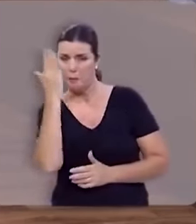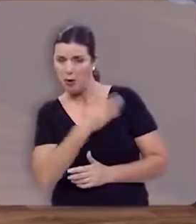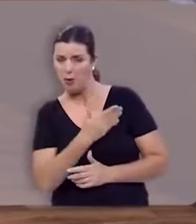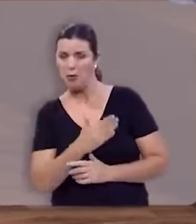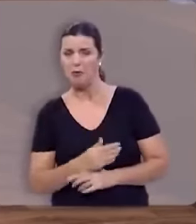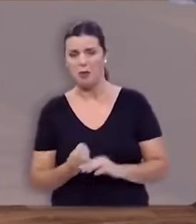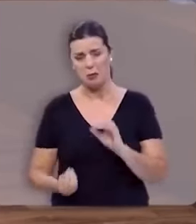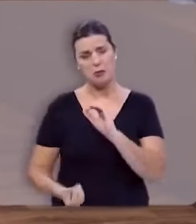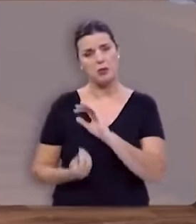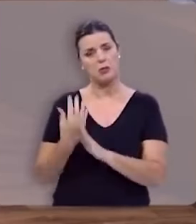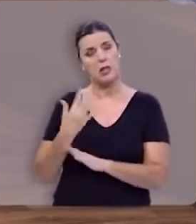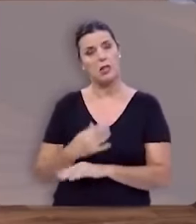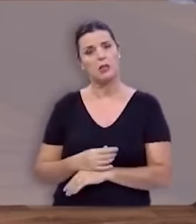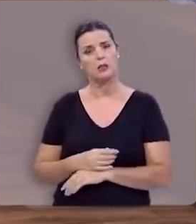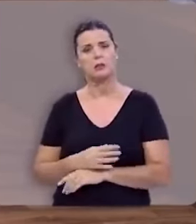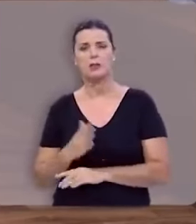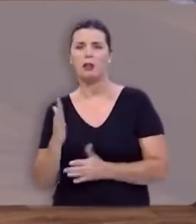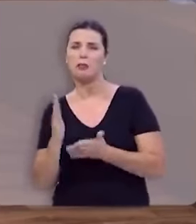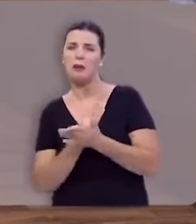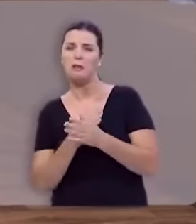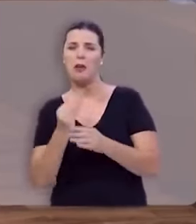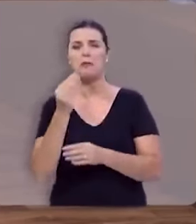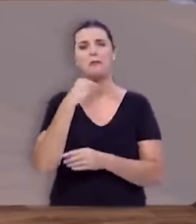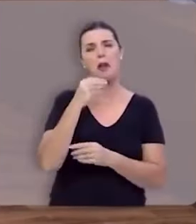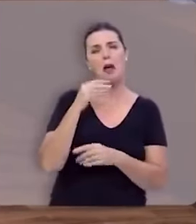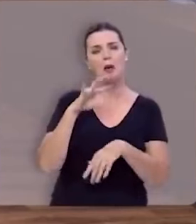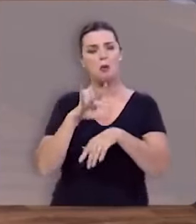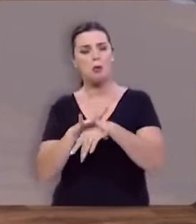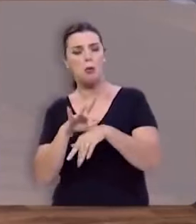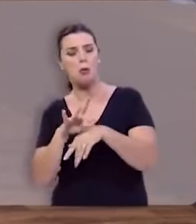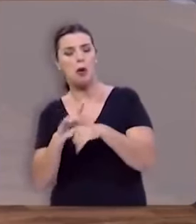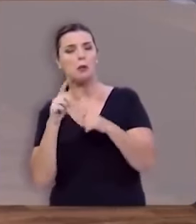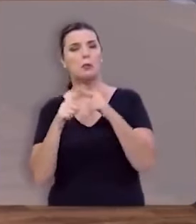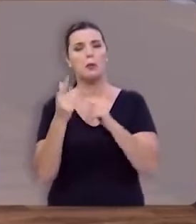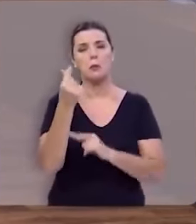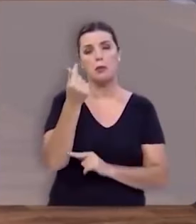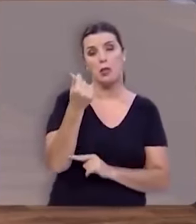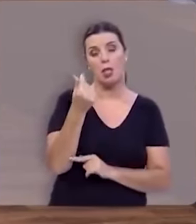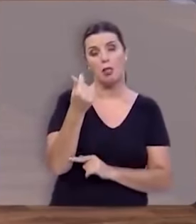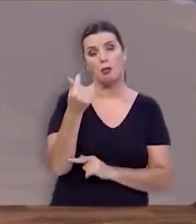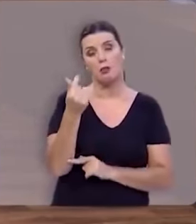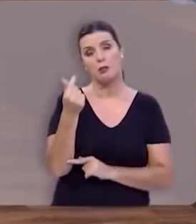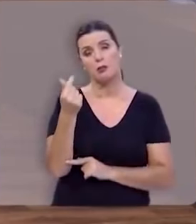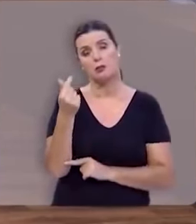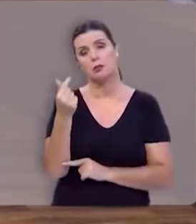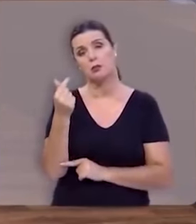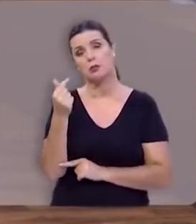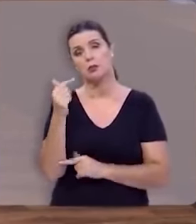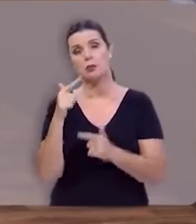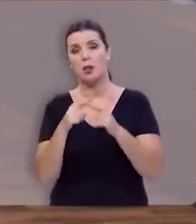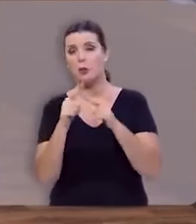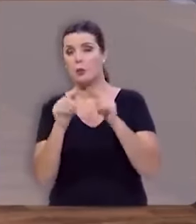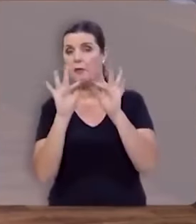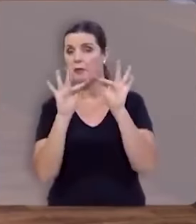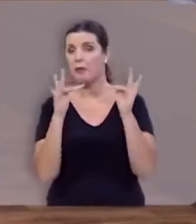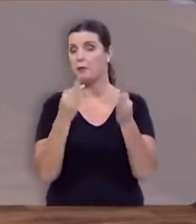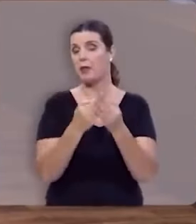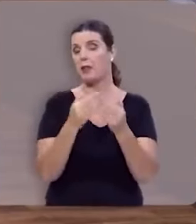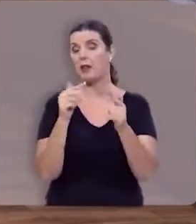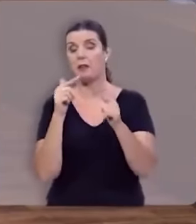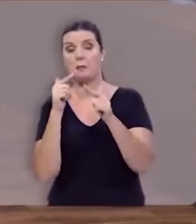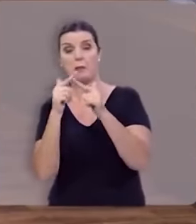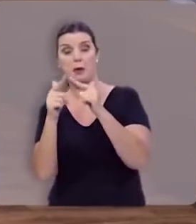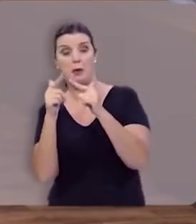amargas talvez de fraquezas de enfermidades de problemas financeiros problemas familiares